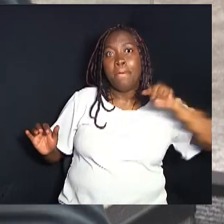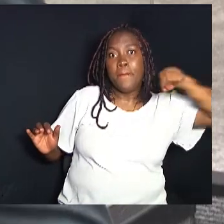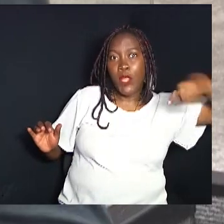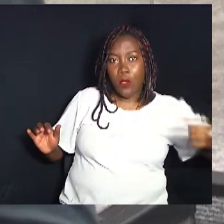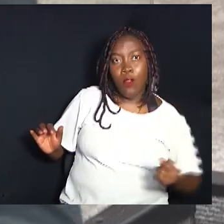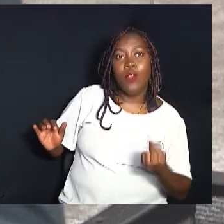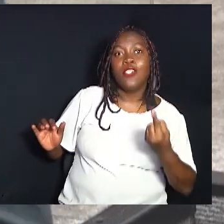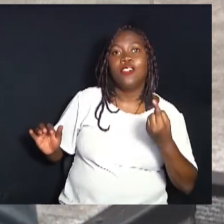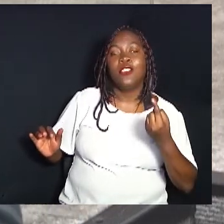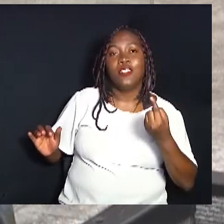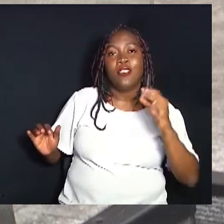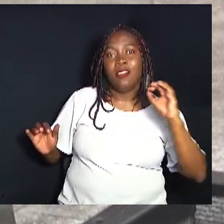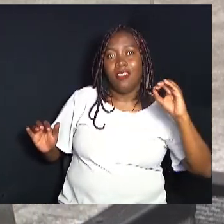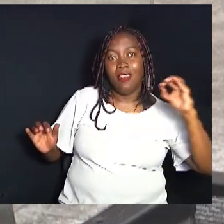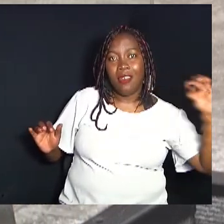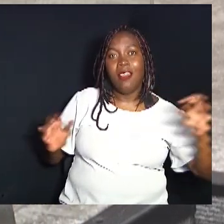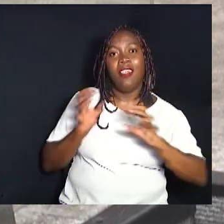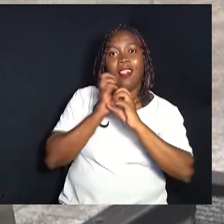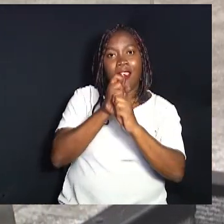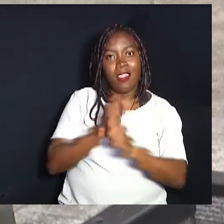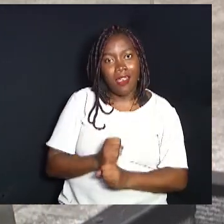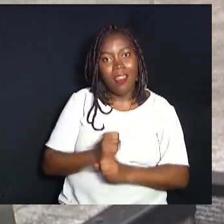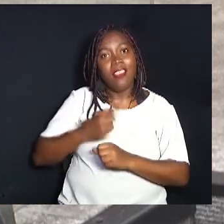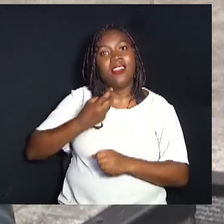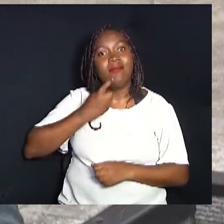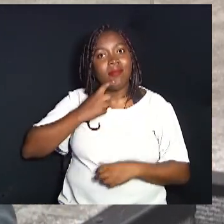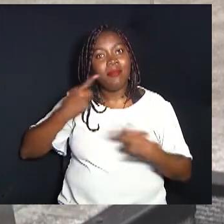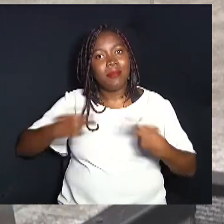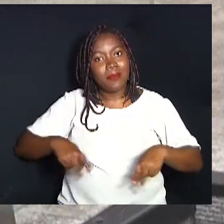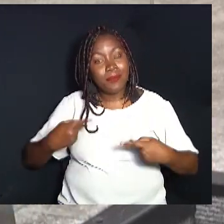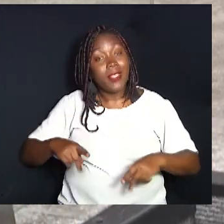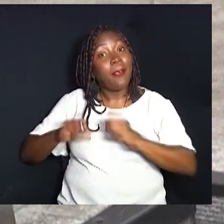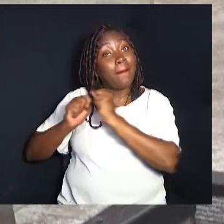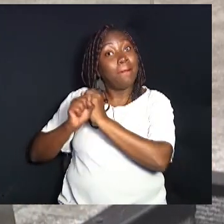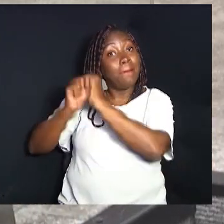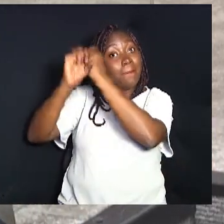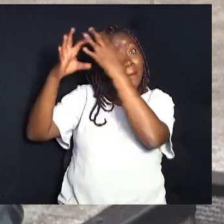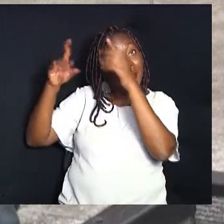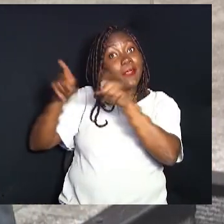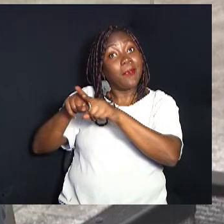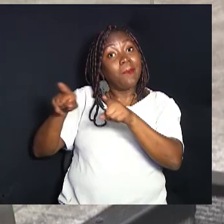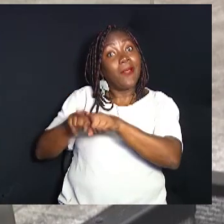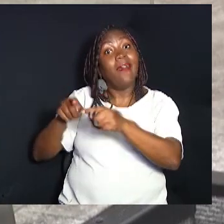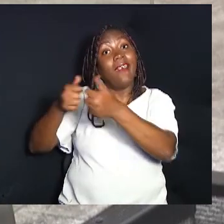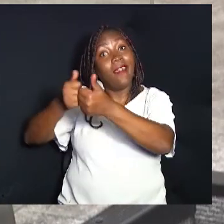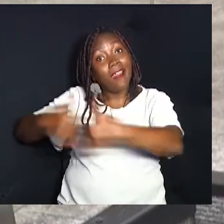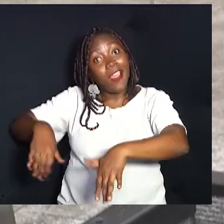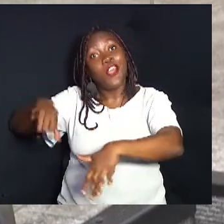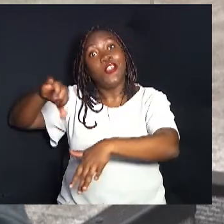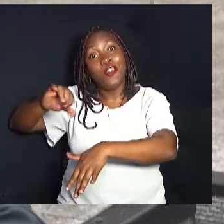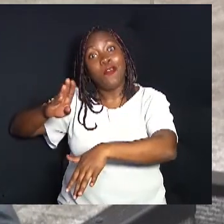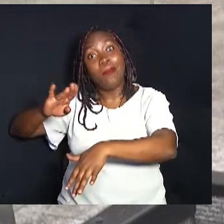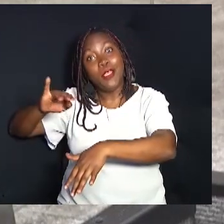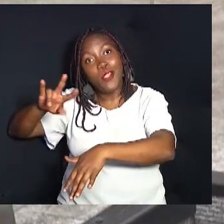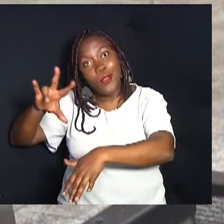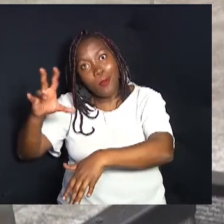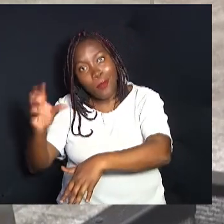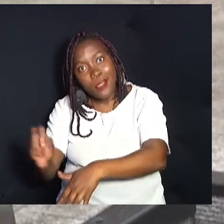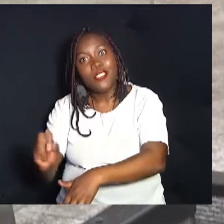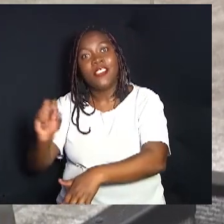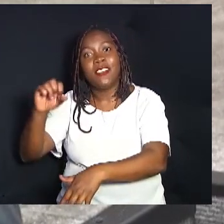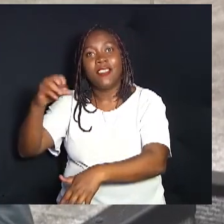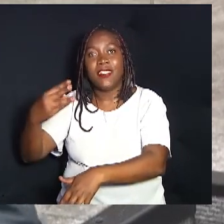para arredondar, que é o orçamento da cidade de Campinas, a previsibilidade e também a previsibilidade de gastos de R 9